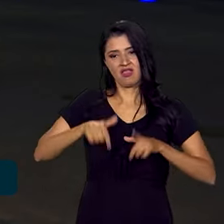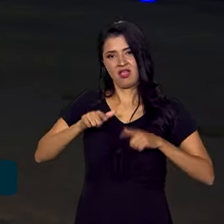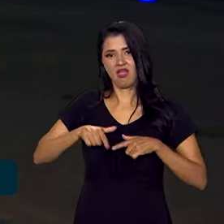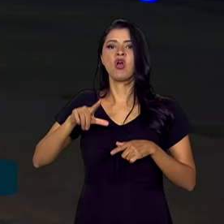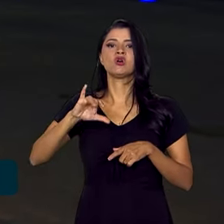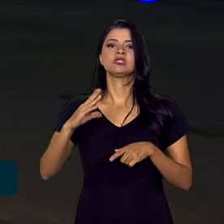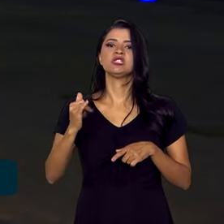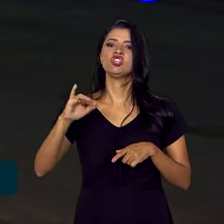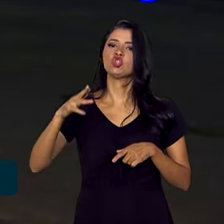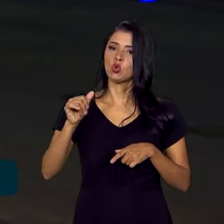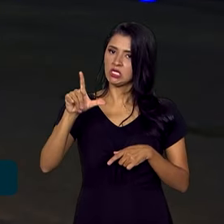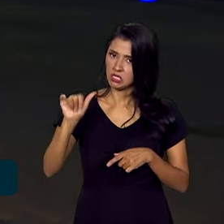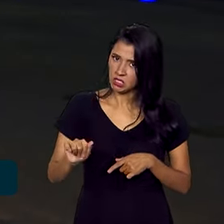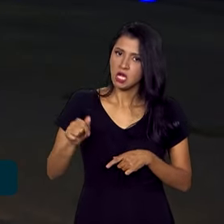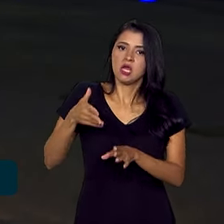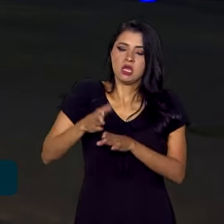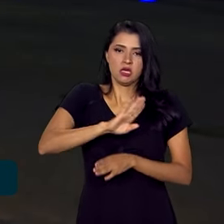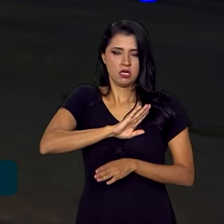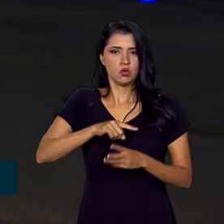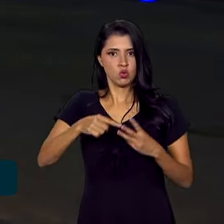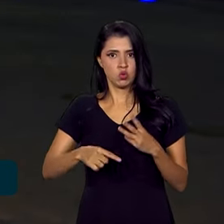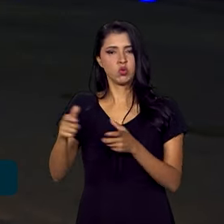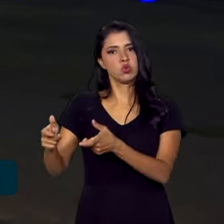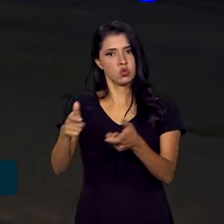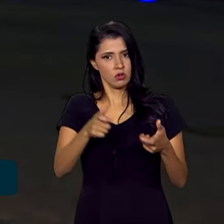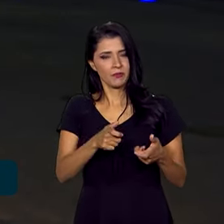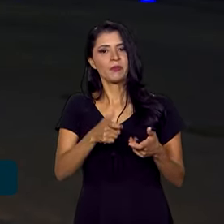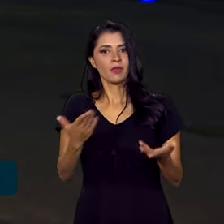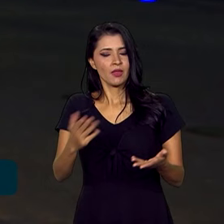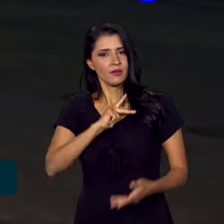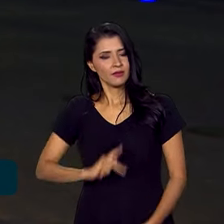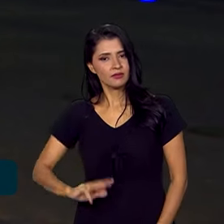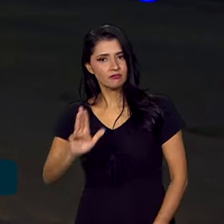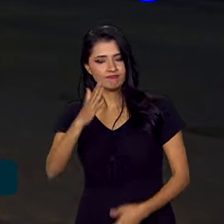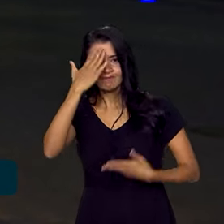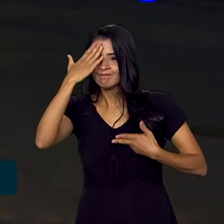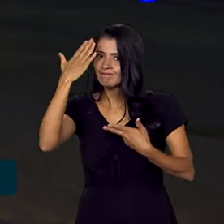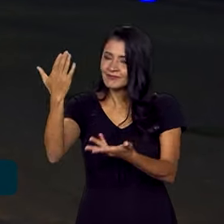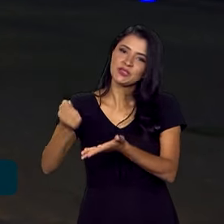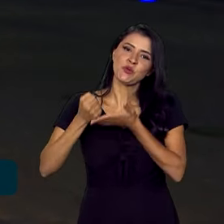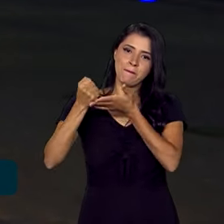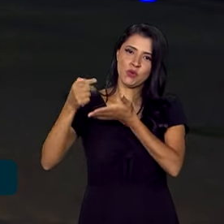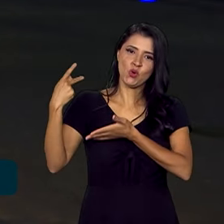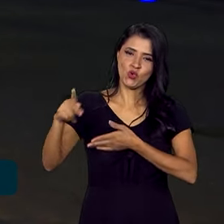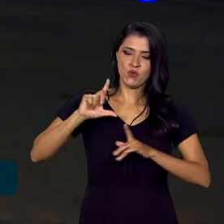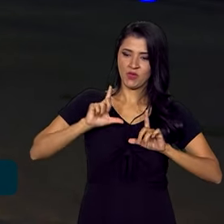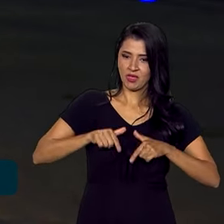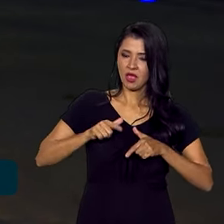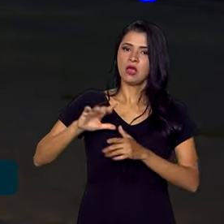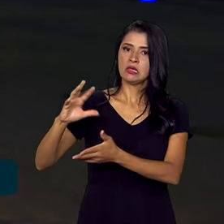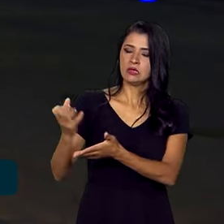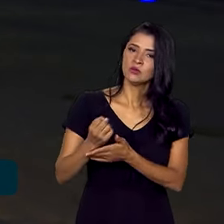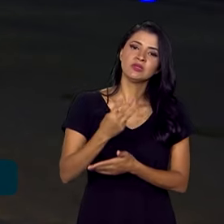Cisjordânia e recentemente da faixa de Gaza. O presidente Lula agradeceu o apoio israelense no resgate dos